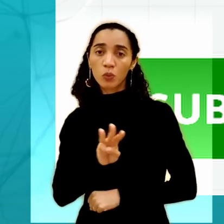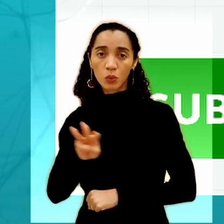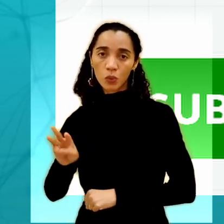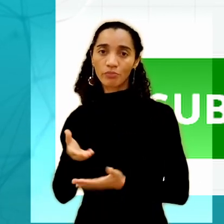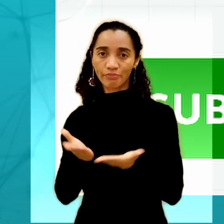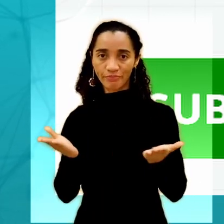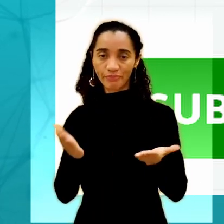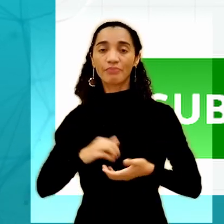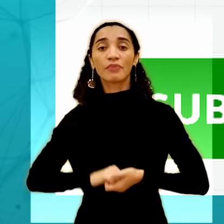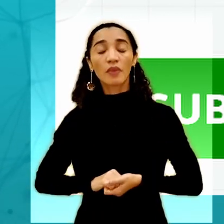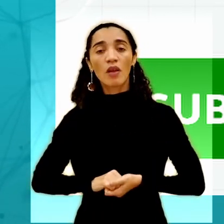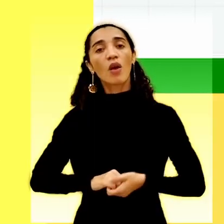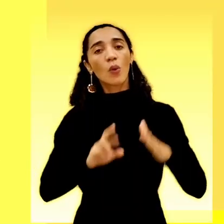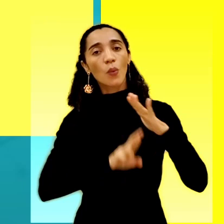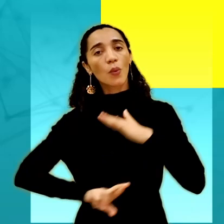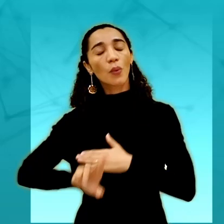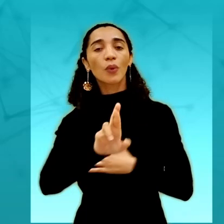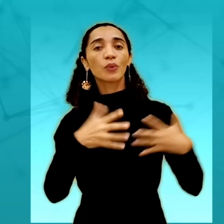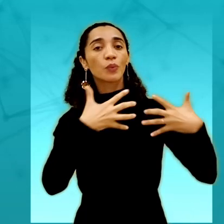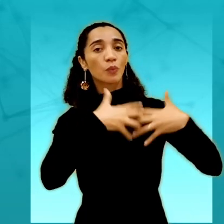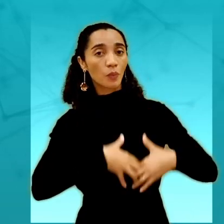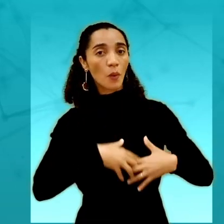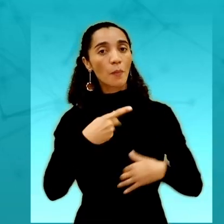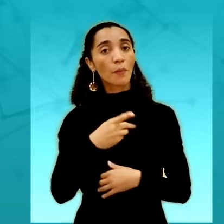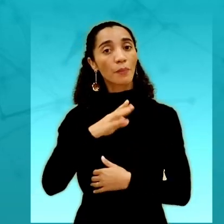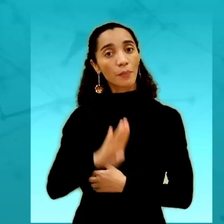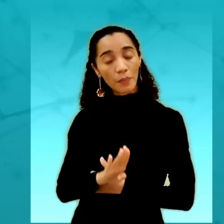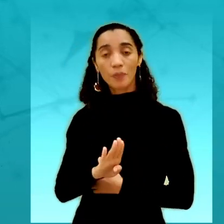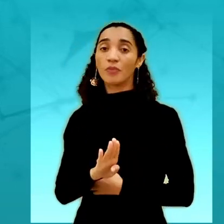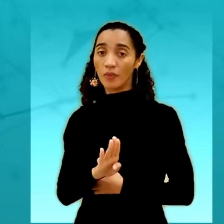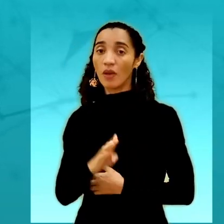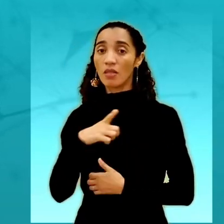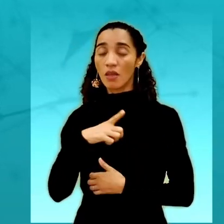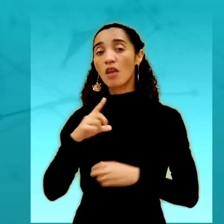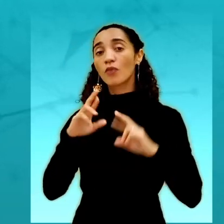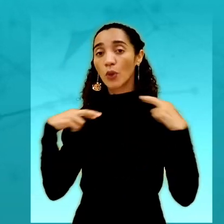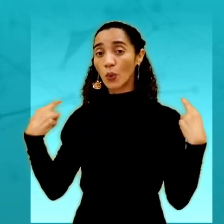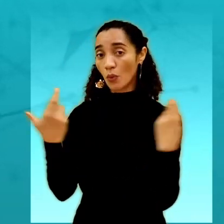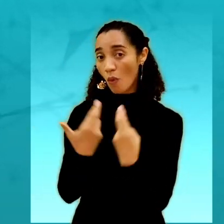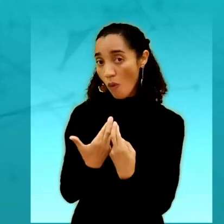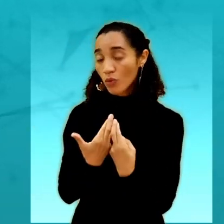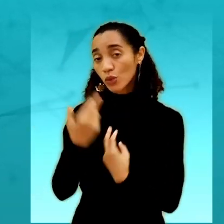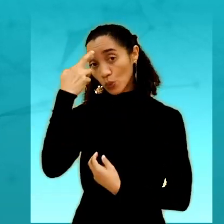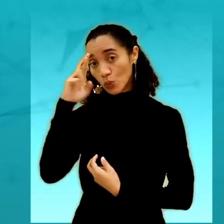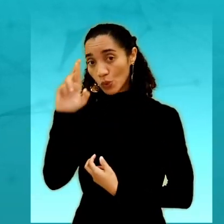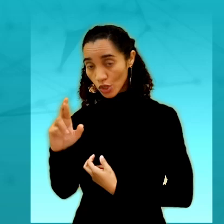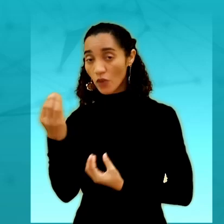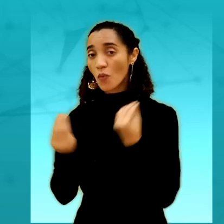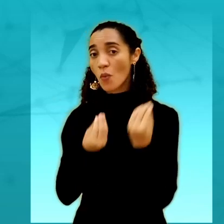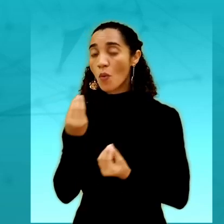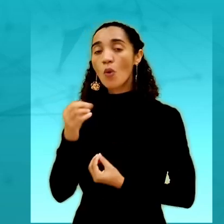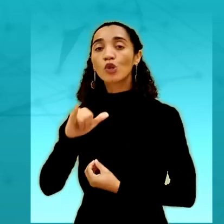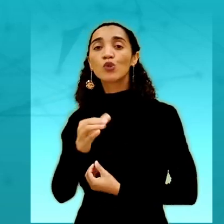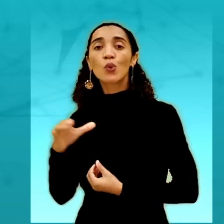acessando o site do IFP. O reitor do Instituto Federal do Piauí, Paulo Borges da Cunha, e o Superintendente